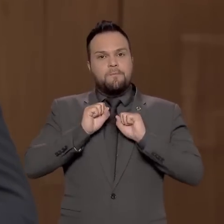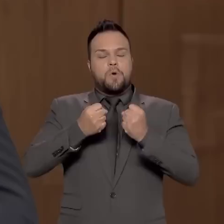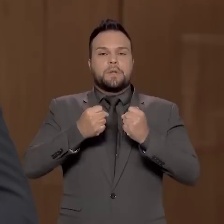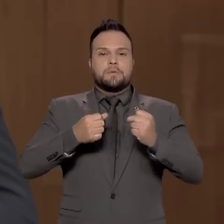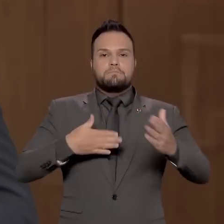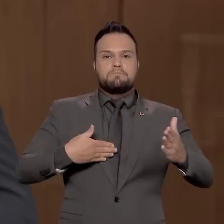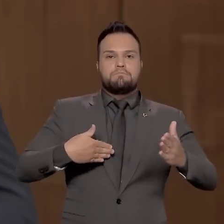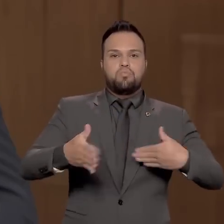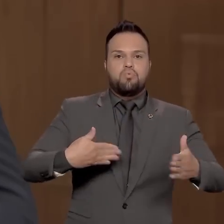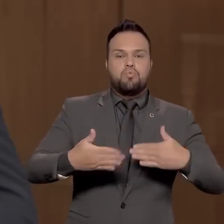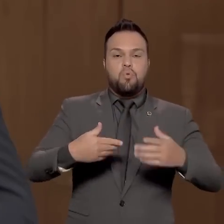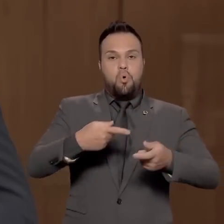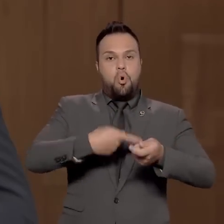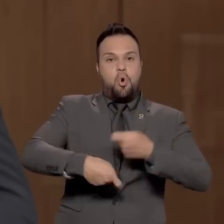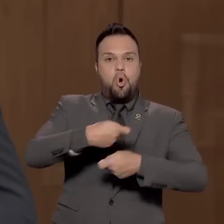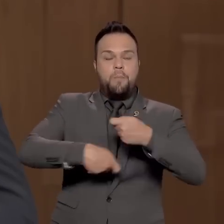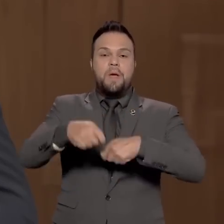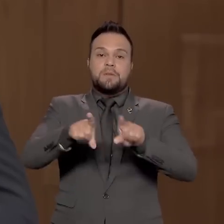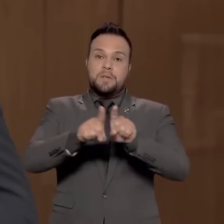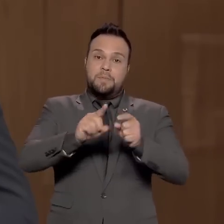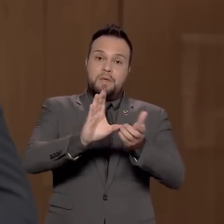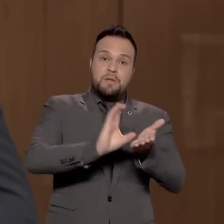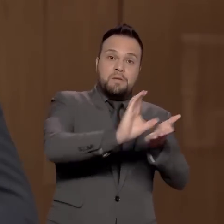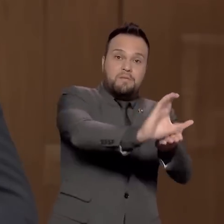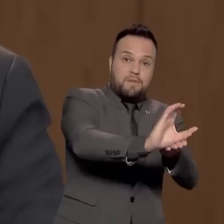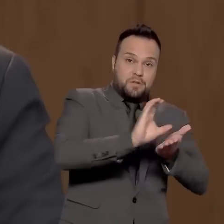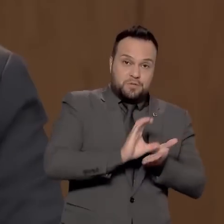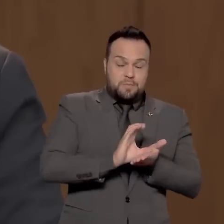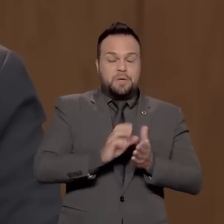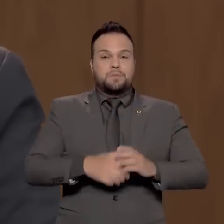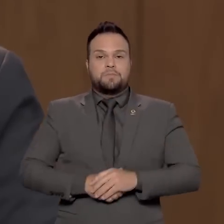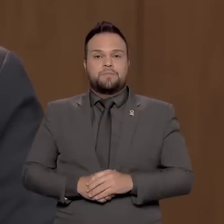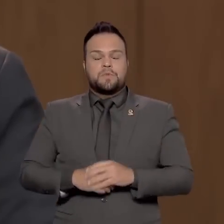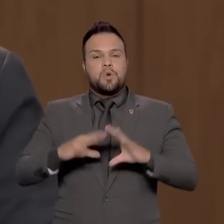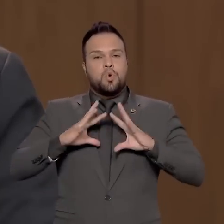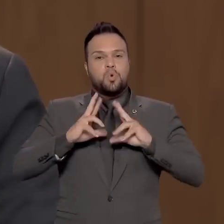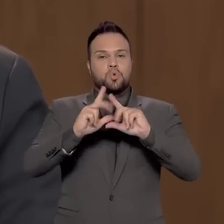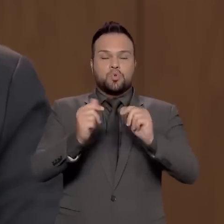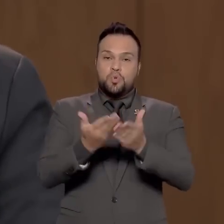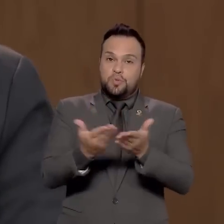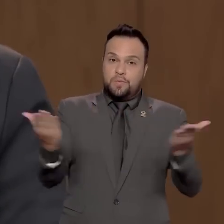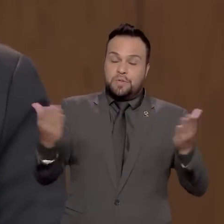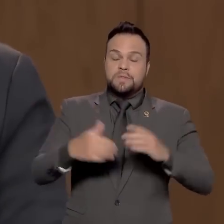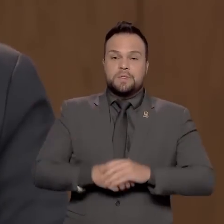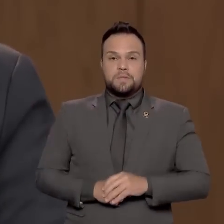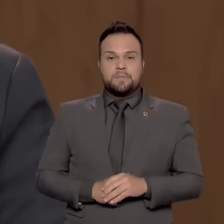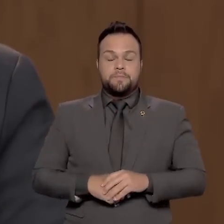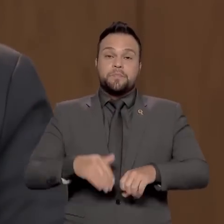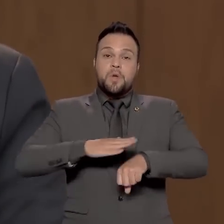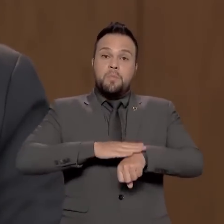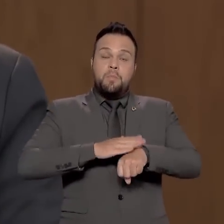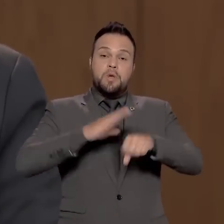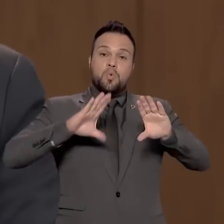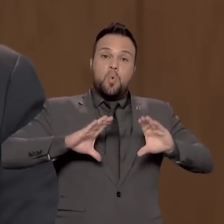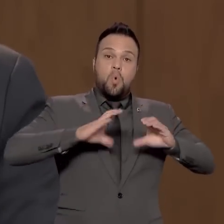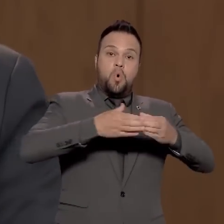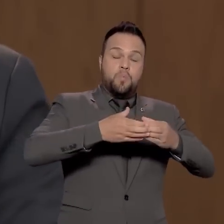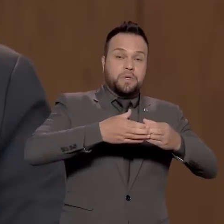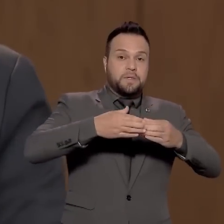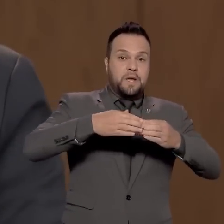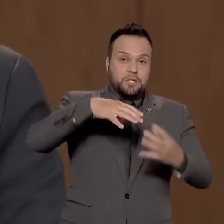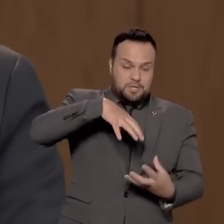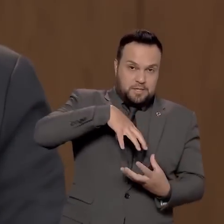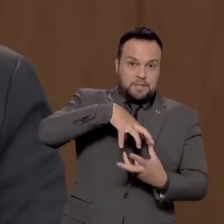fortalecer nosso fluxo de comércio e investimentos. Senhoras e senhores, em momento no qual a